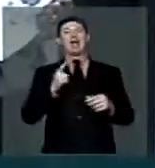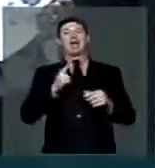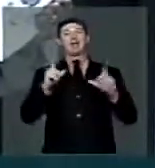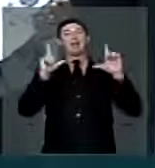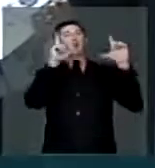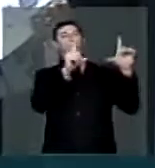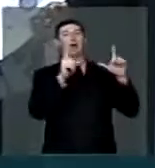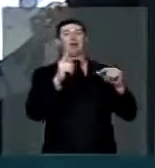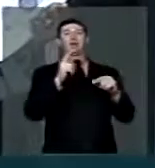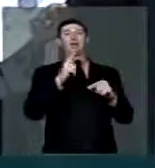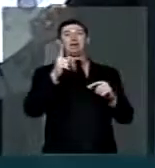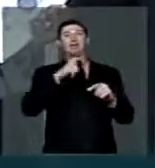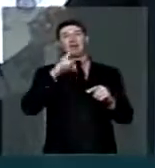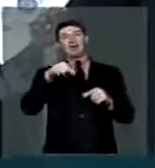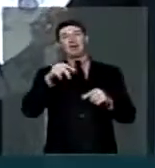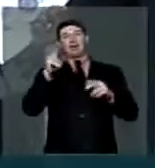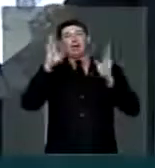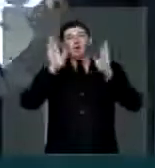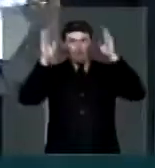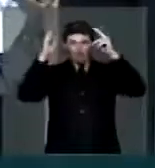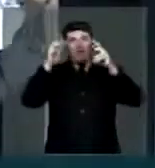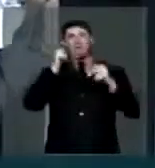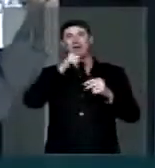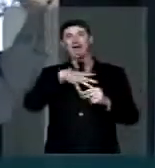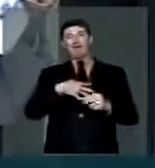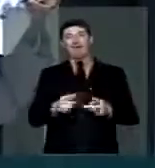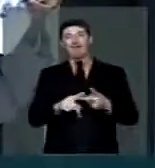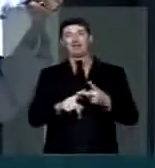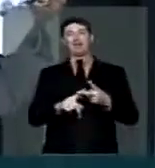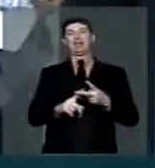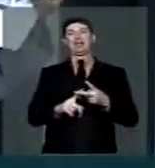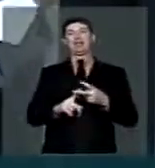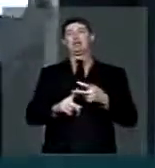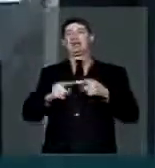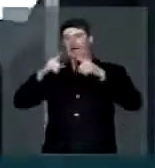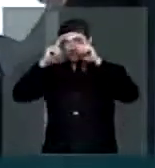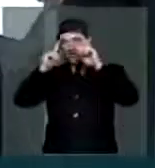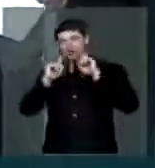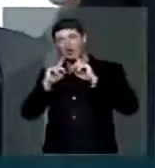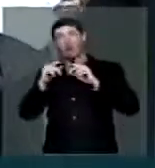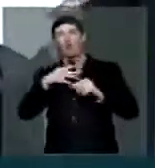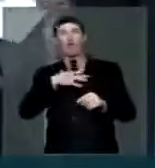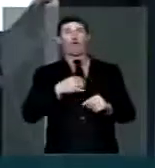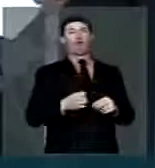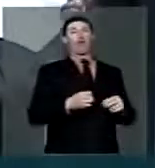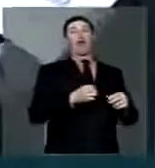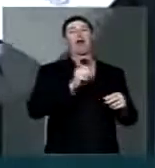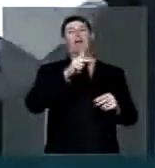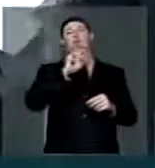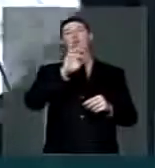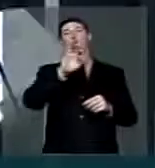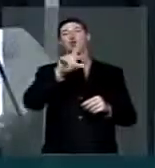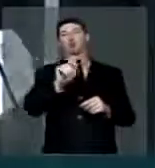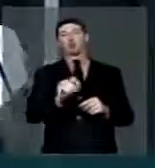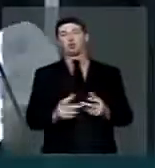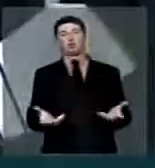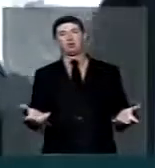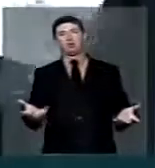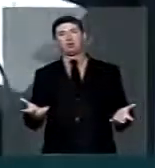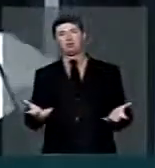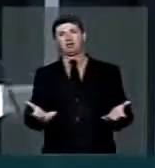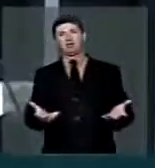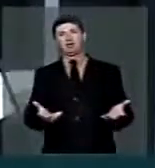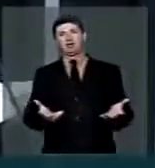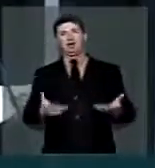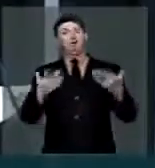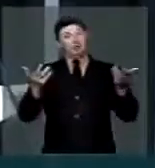da Irmandade, o filho é de... e o outro filho é apóstolo. É